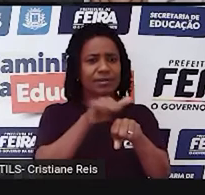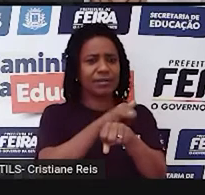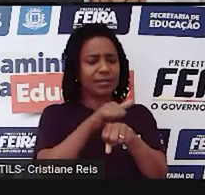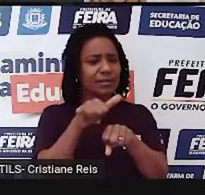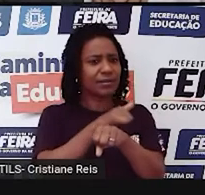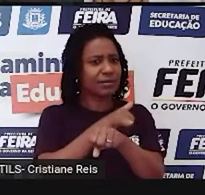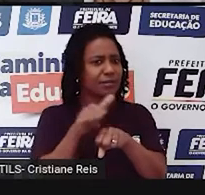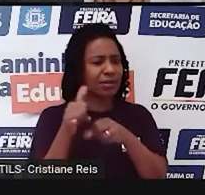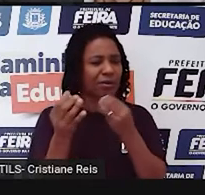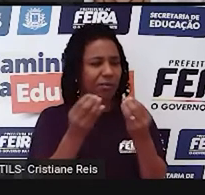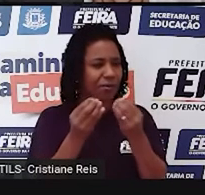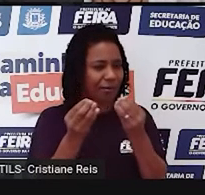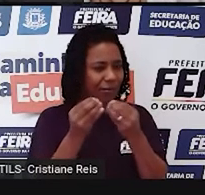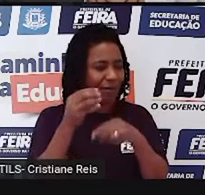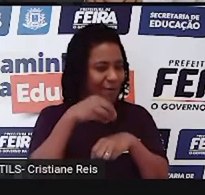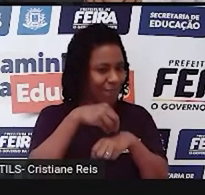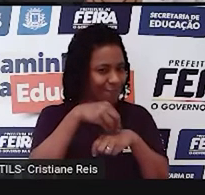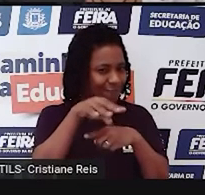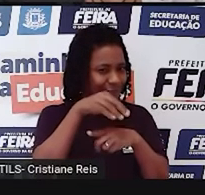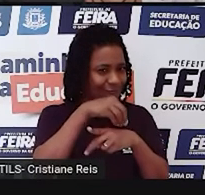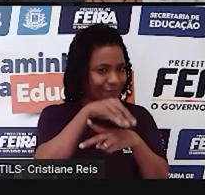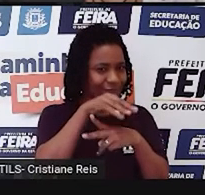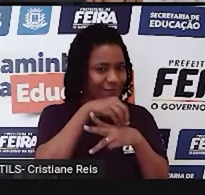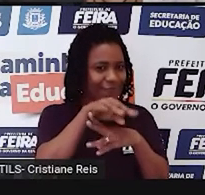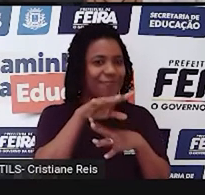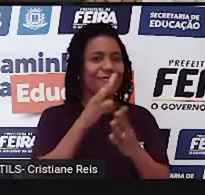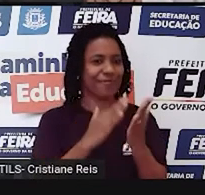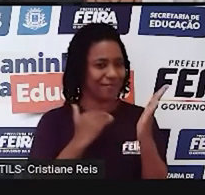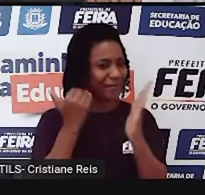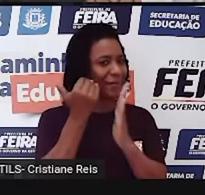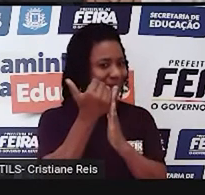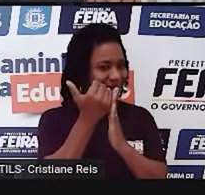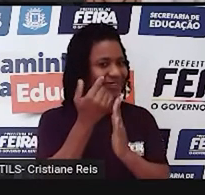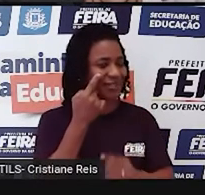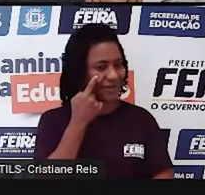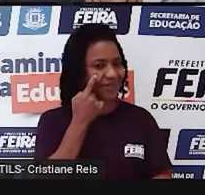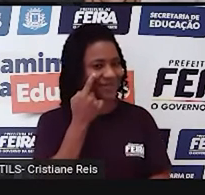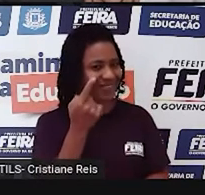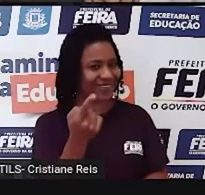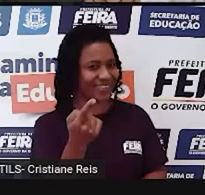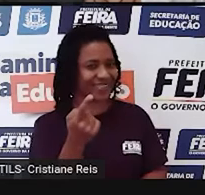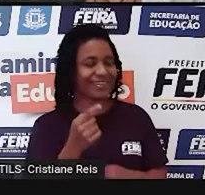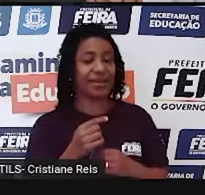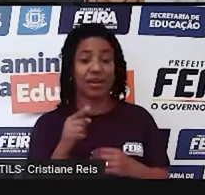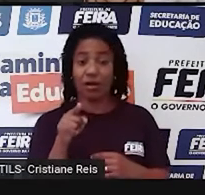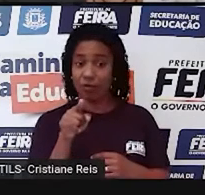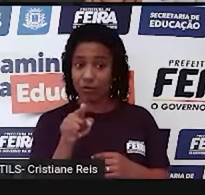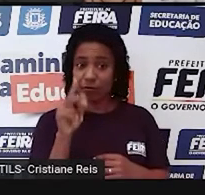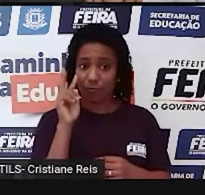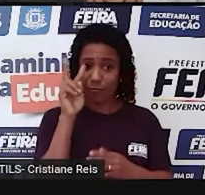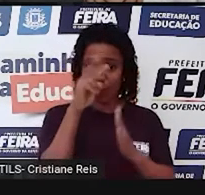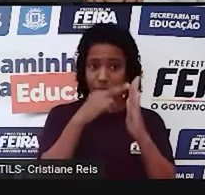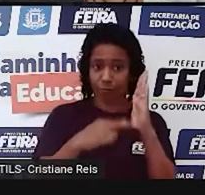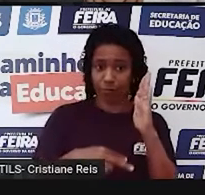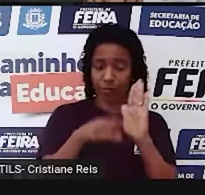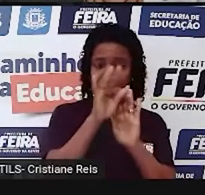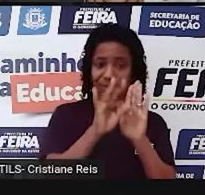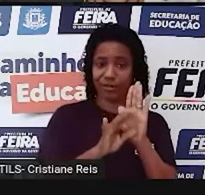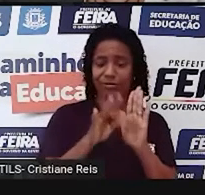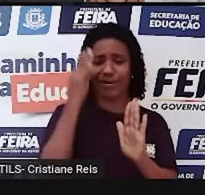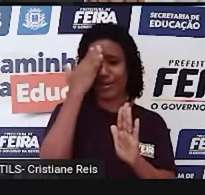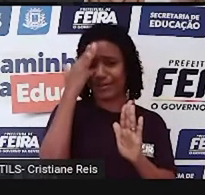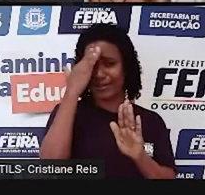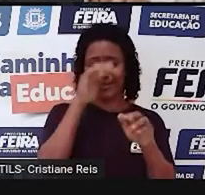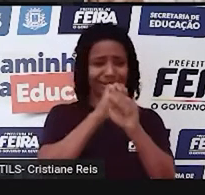dicas além dessas que nós acabamos de compartilhar que vão te ajudar a compreender melhor os textos em inglês.